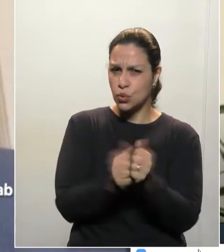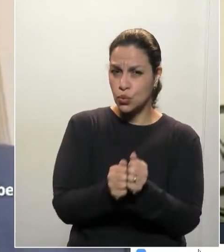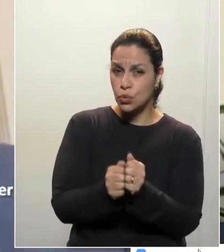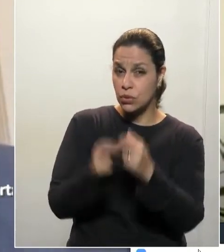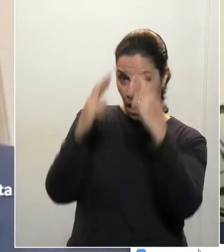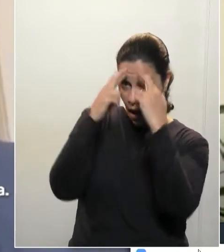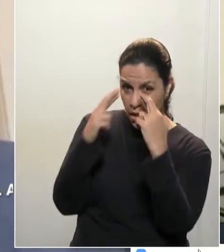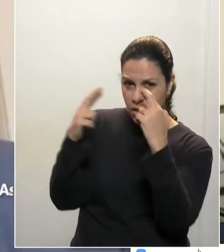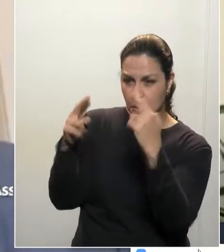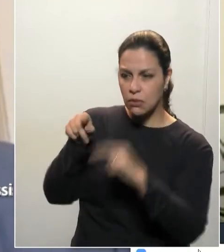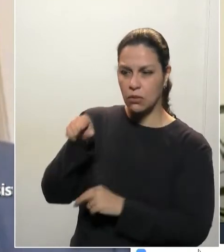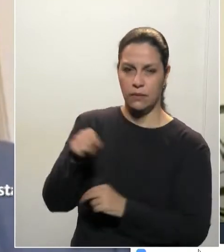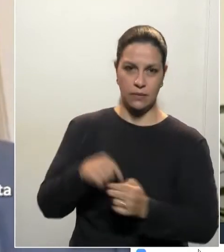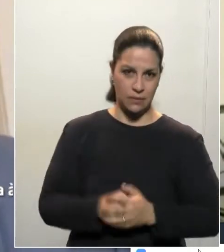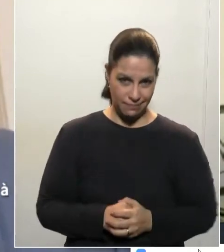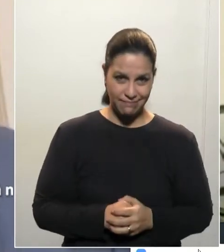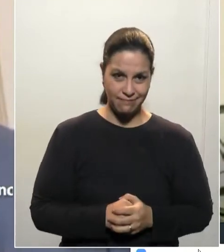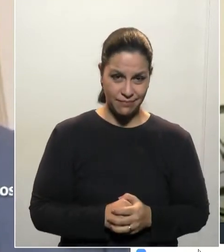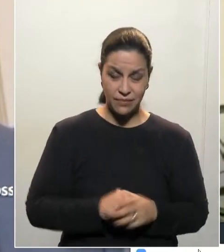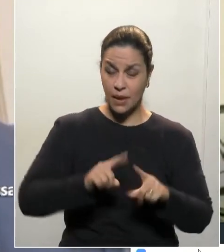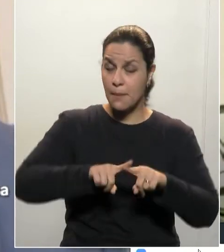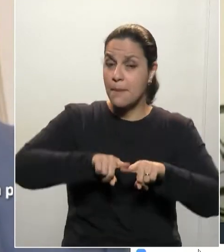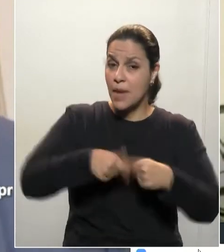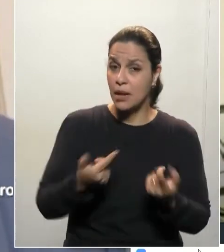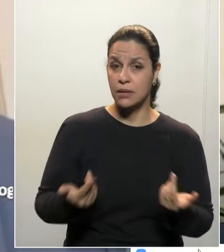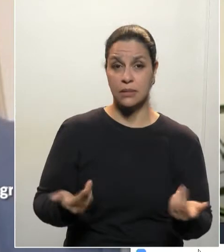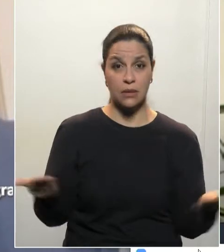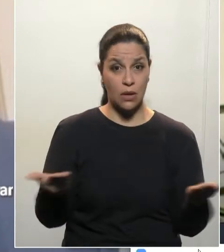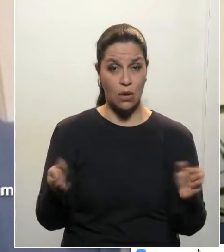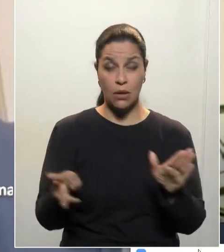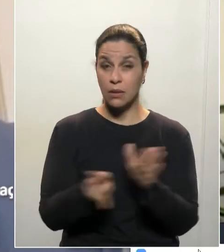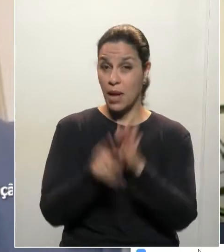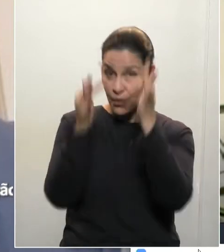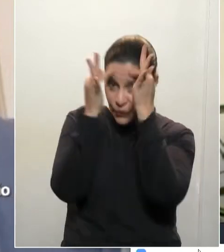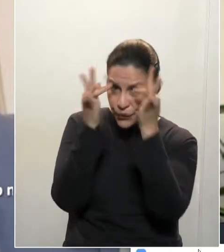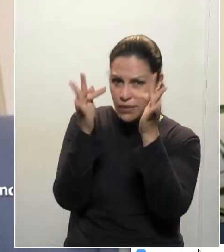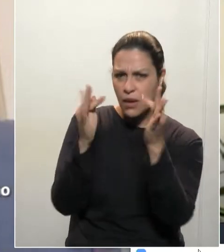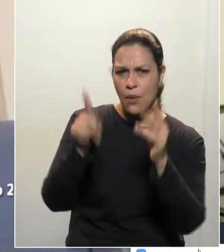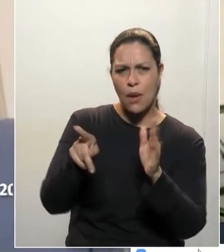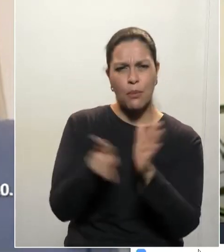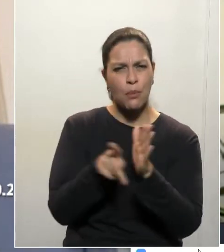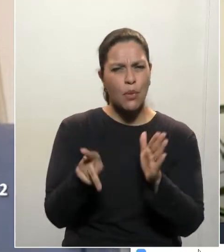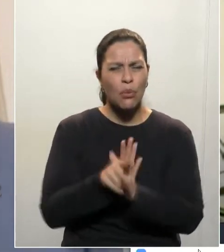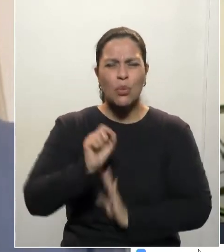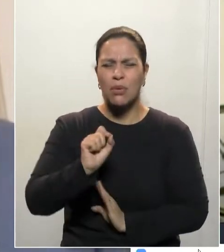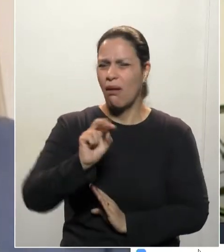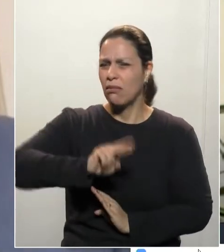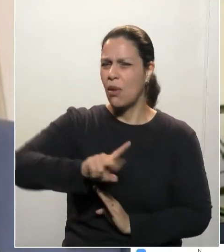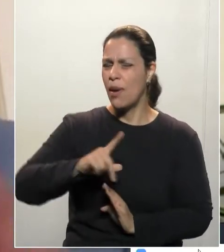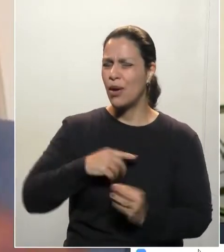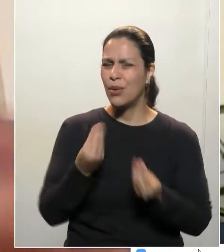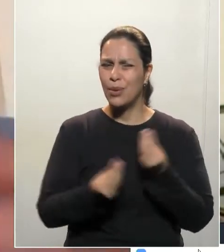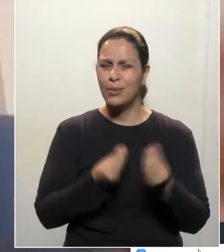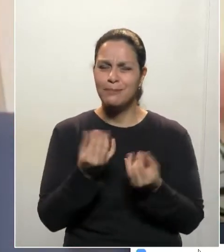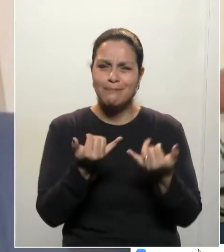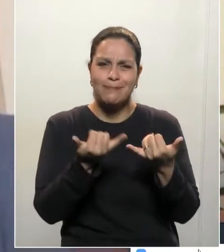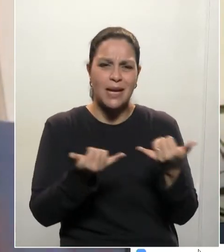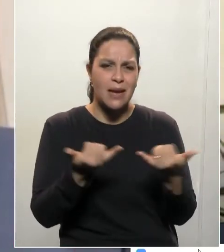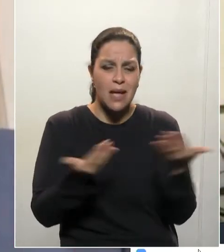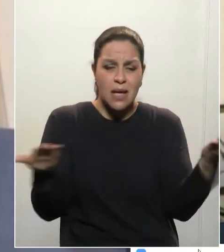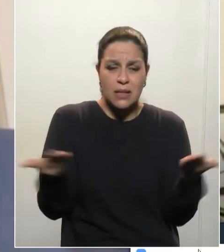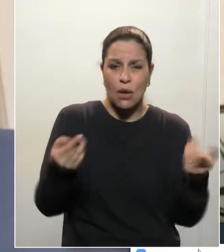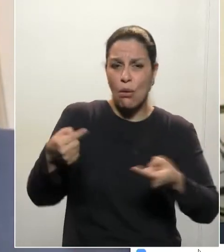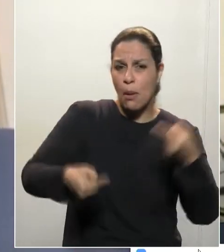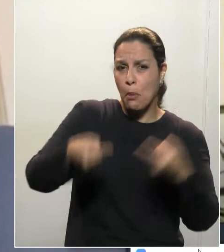respeito a você. Porém, a lealdade parece que ela não é considerada nos